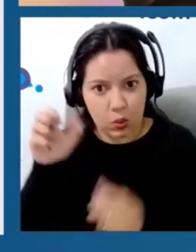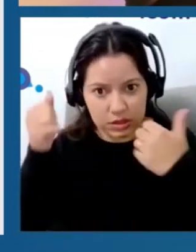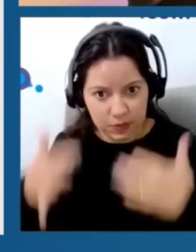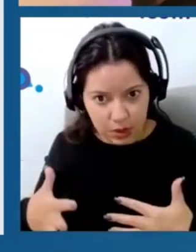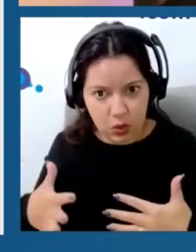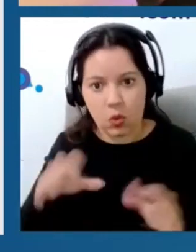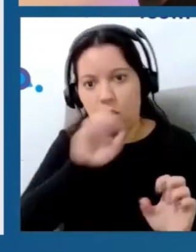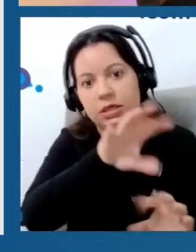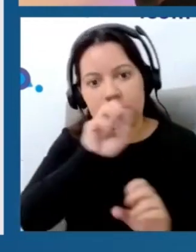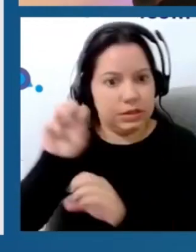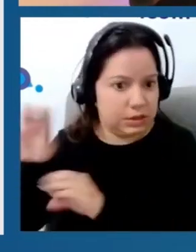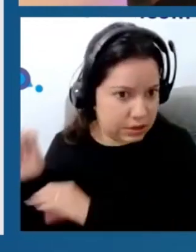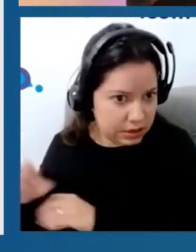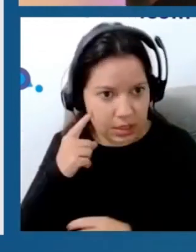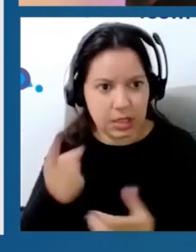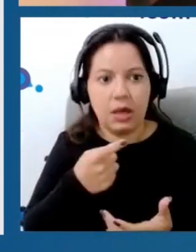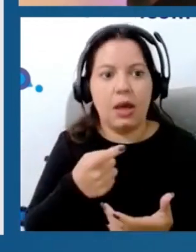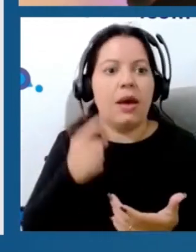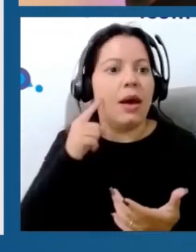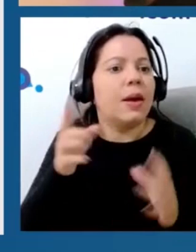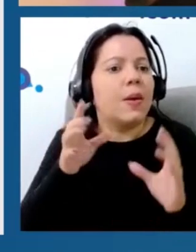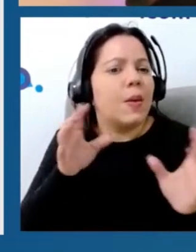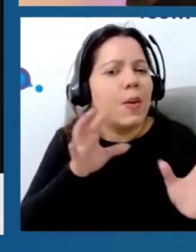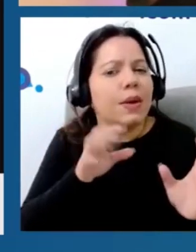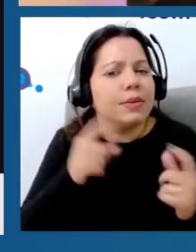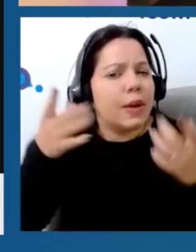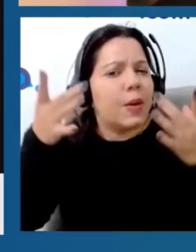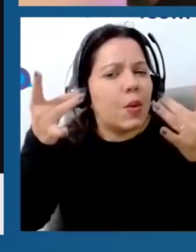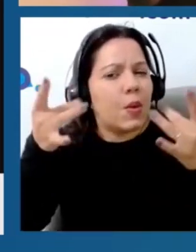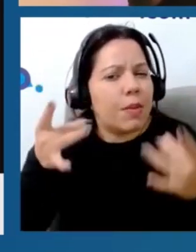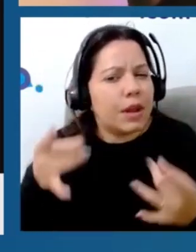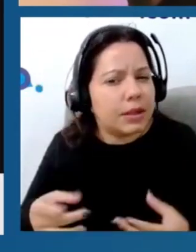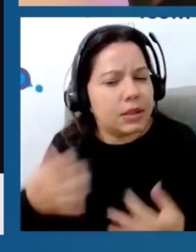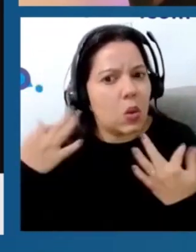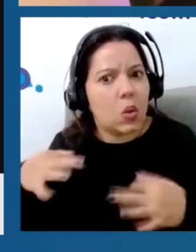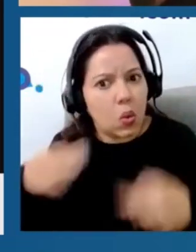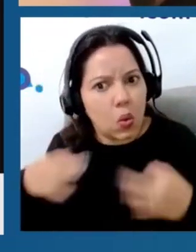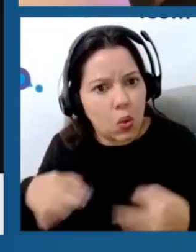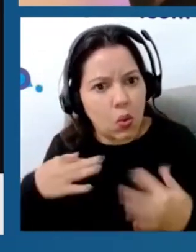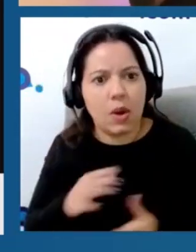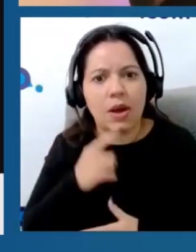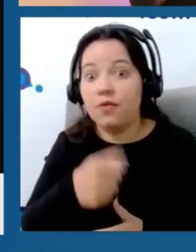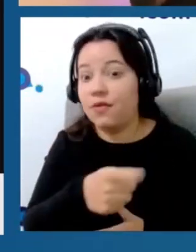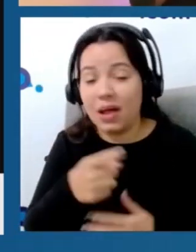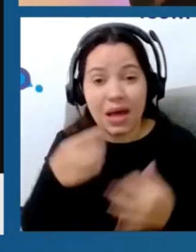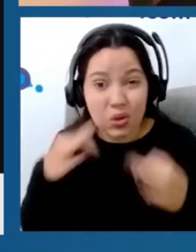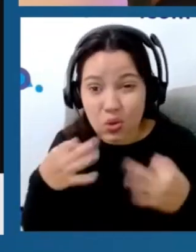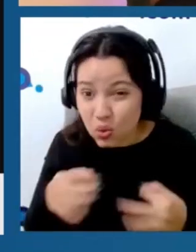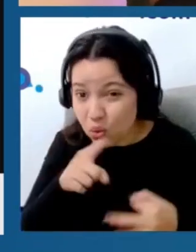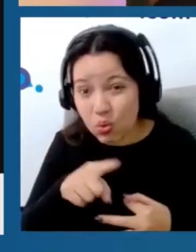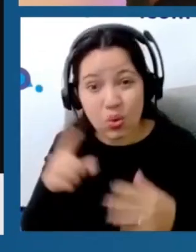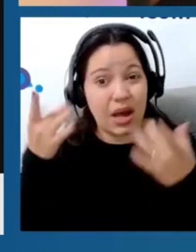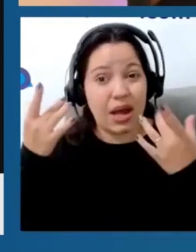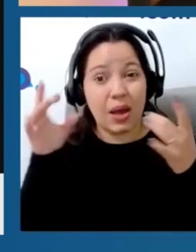é emblemática essa figura sobre a complexidade da dor. E na hora que eu falo o quanto que essa dor é multidimensional e ela é complexa,